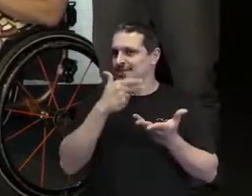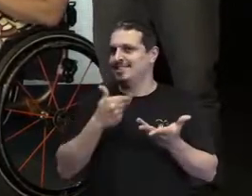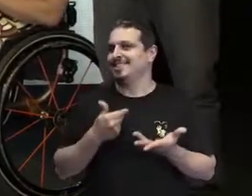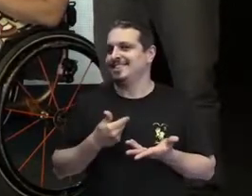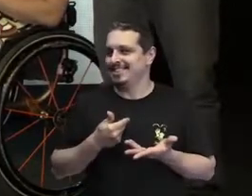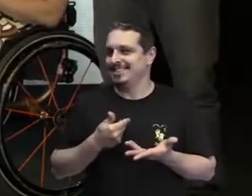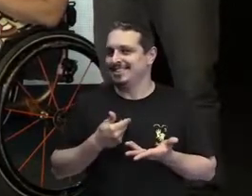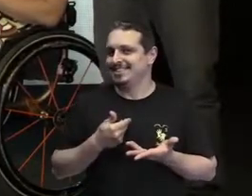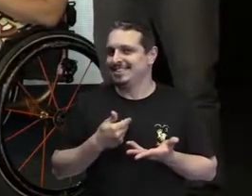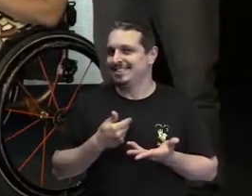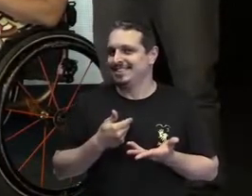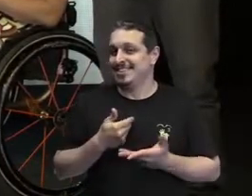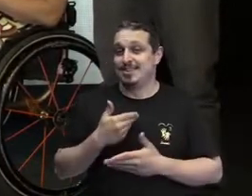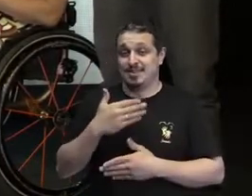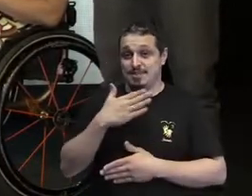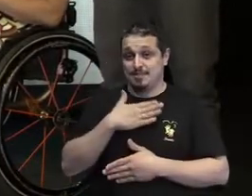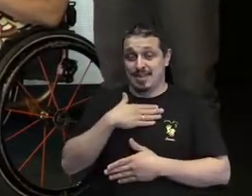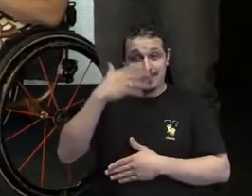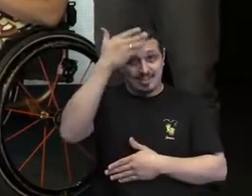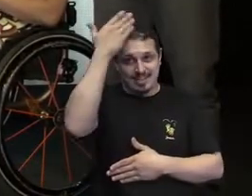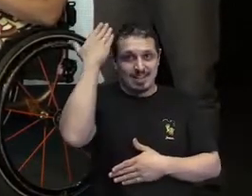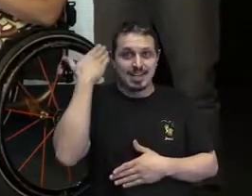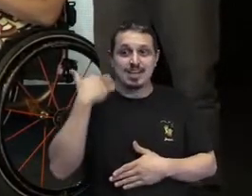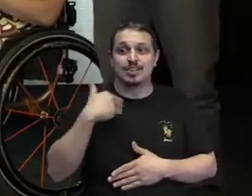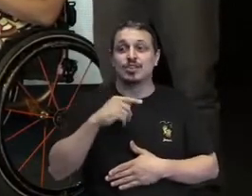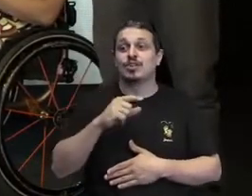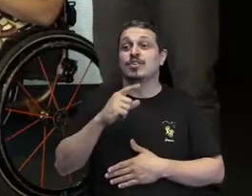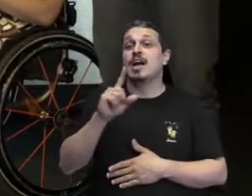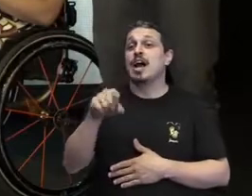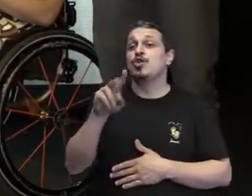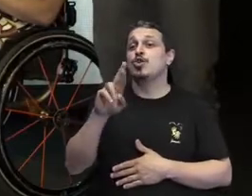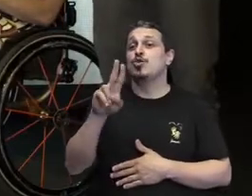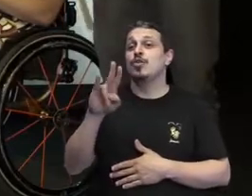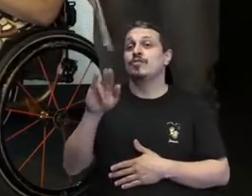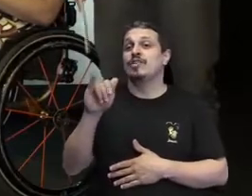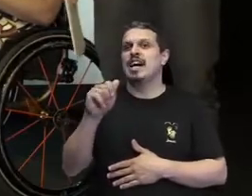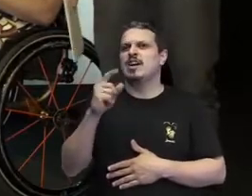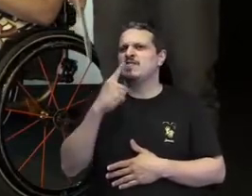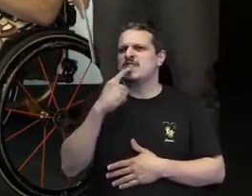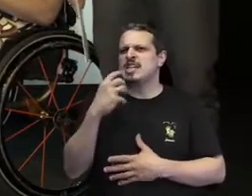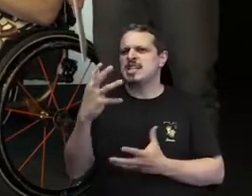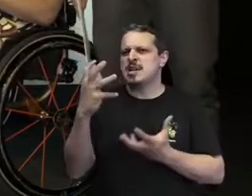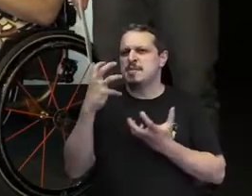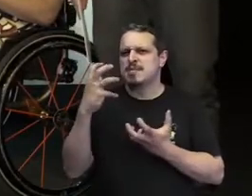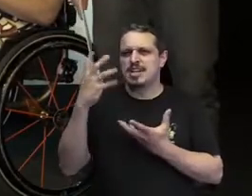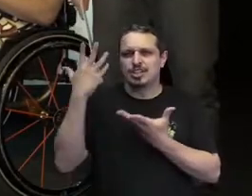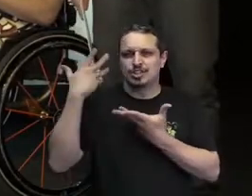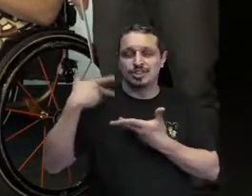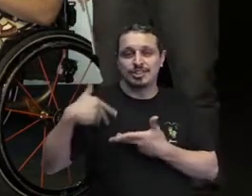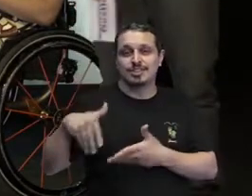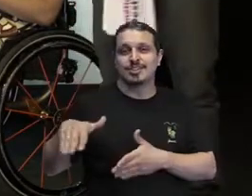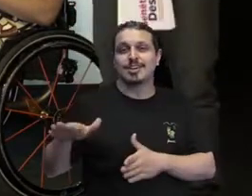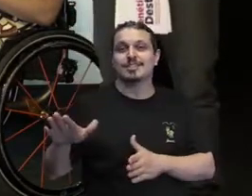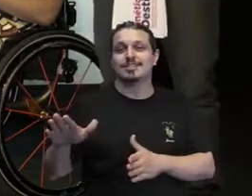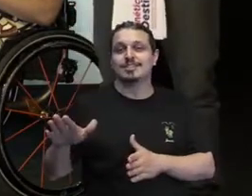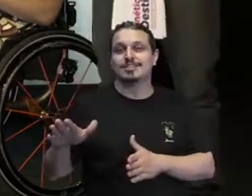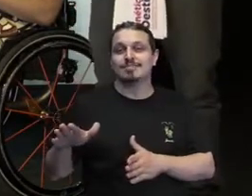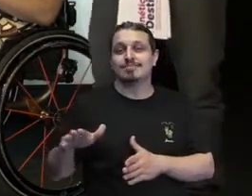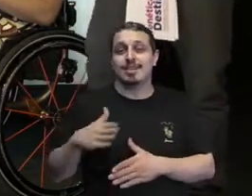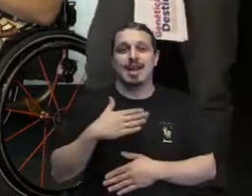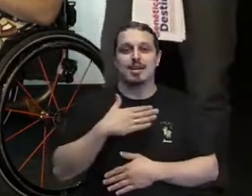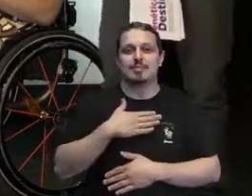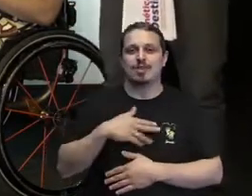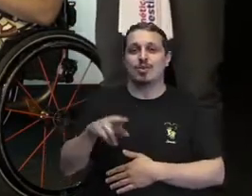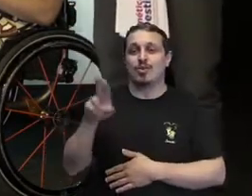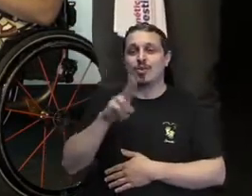Meus cabelos vermelhos estão hidratados, soltos. Eu tô usando uma